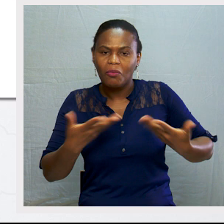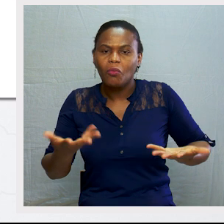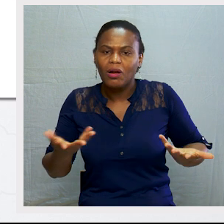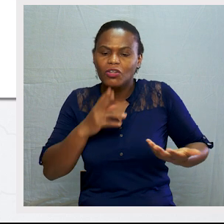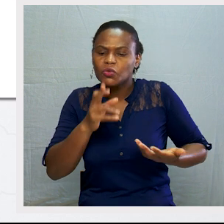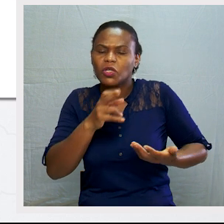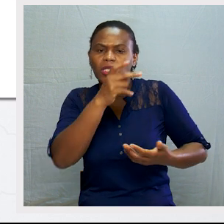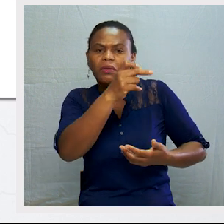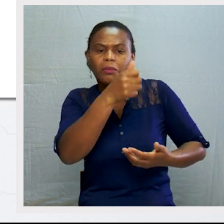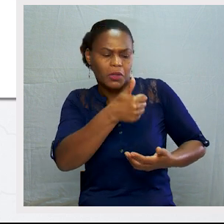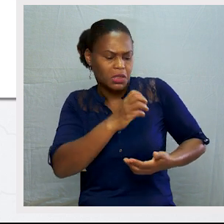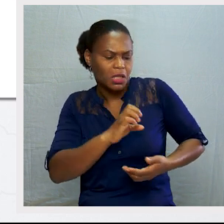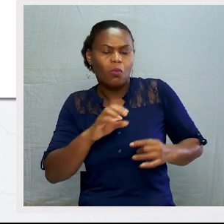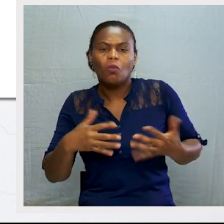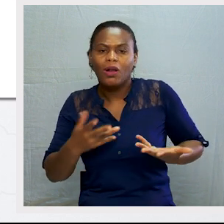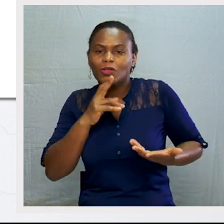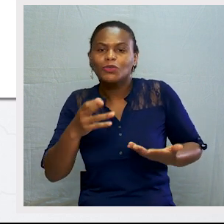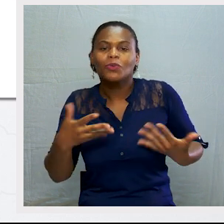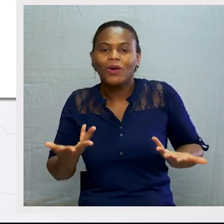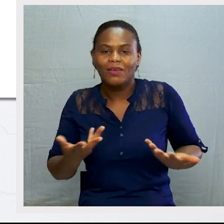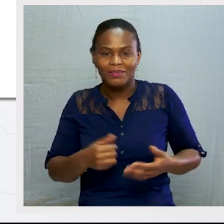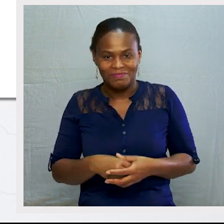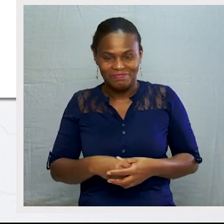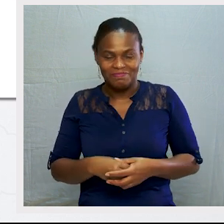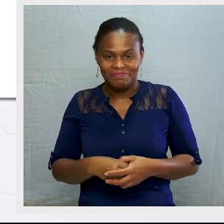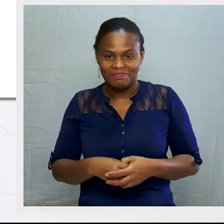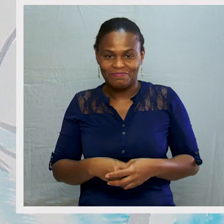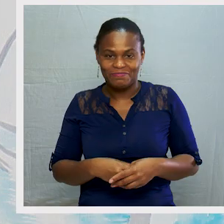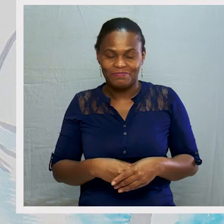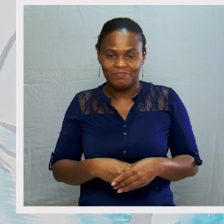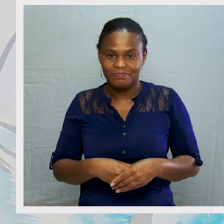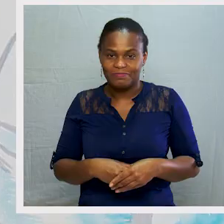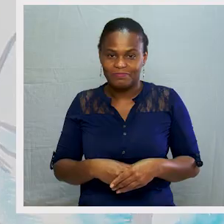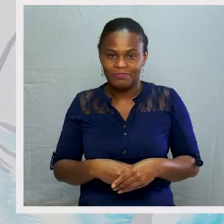Qual será a resposta correta? Vamos. A, B ou C.